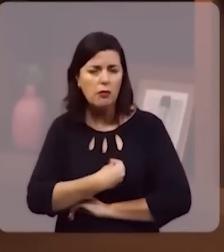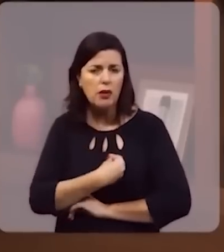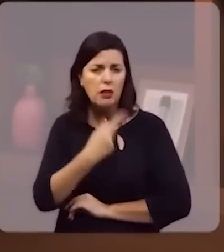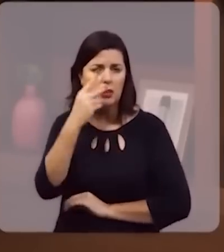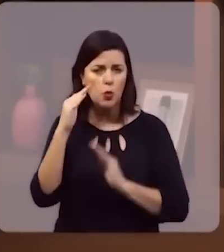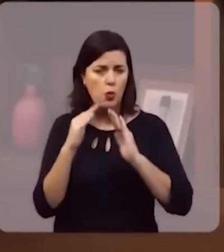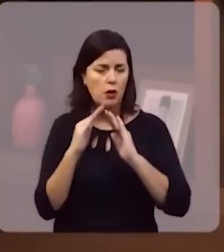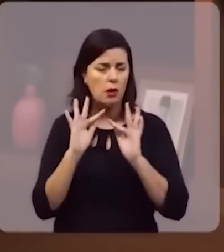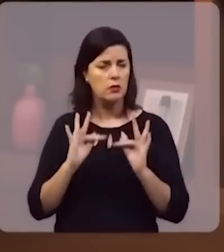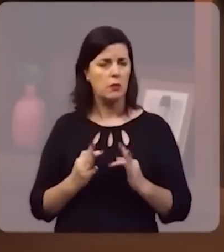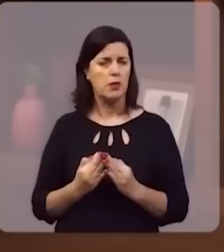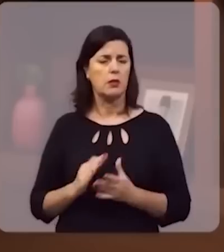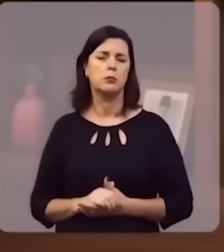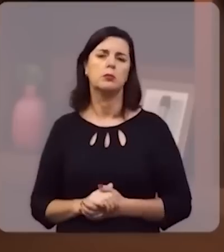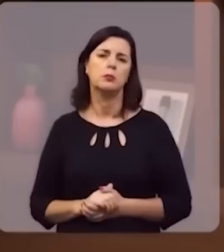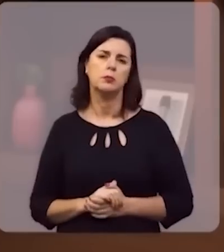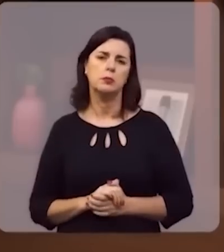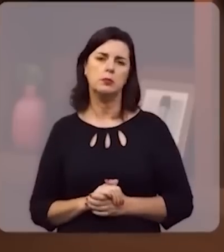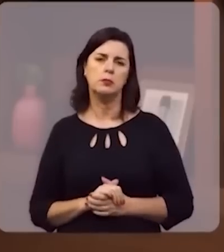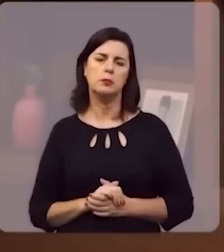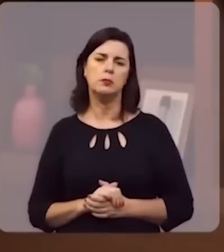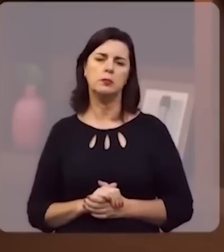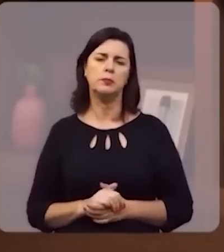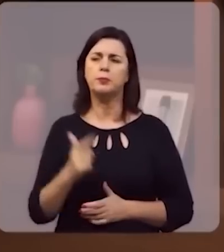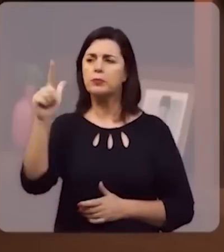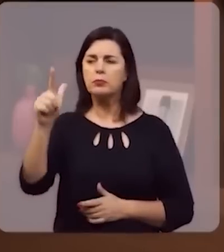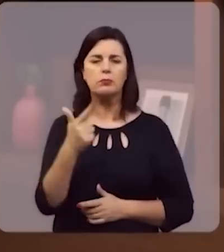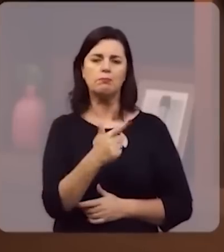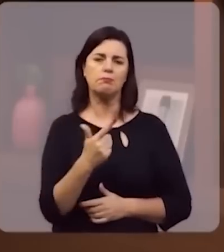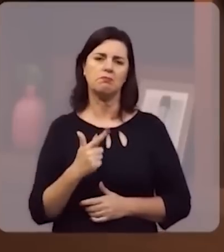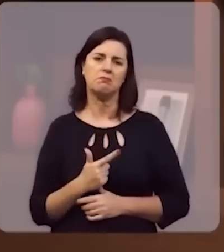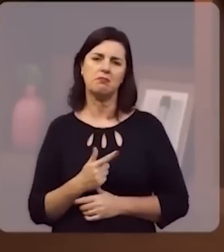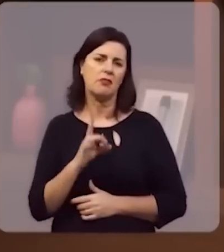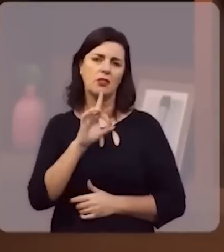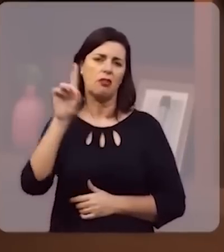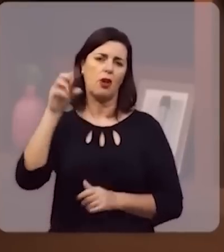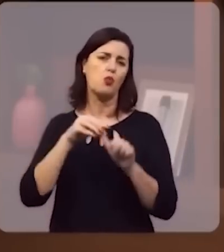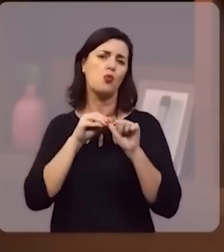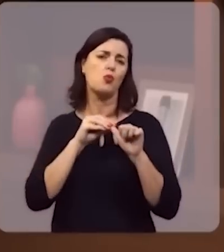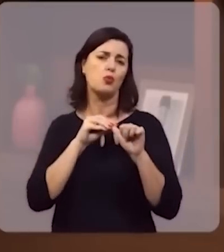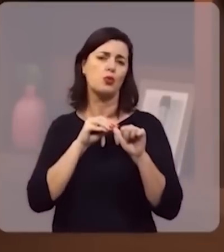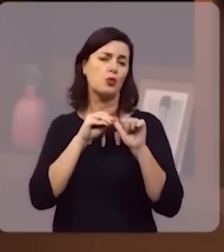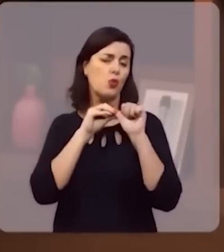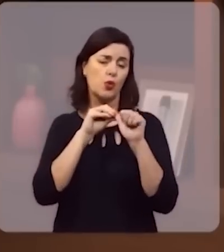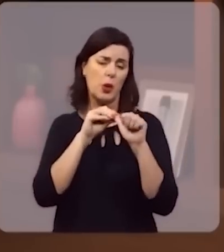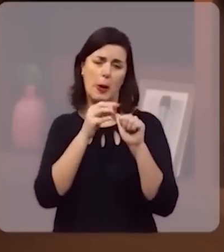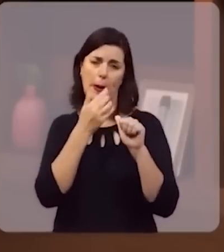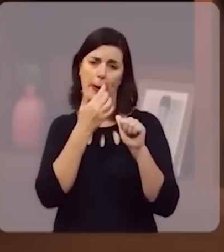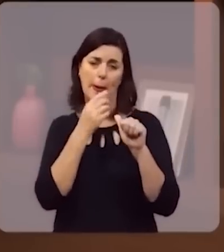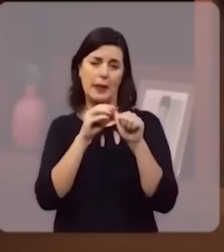sua casa, da sua família? Não há outro Deus, além de Deus. Só Ele é Deus.